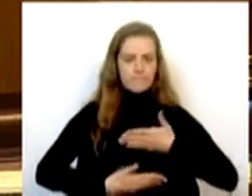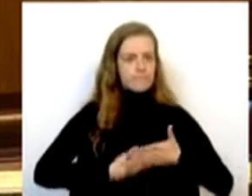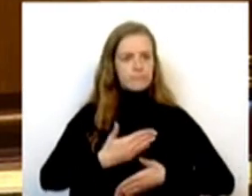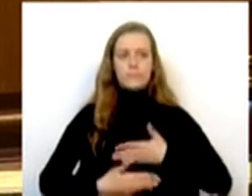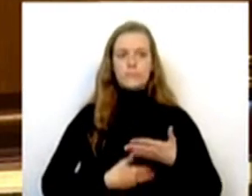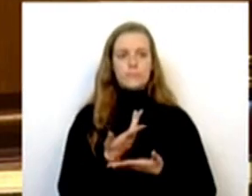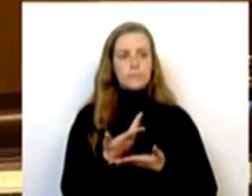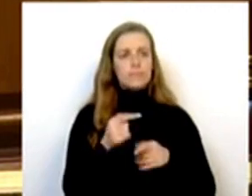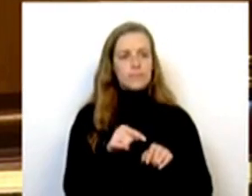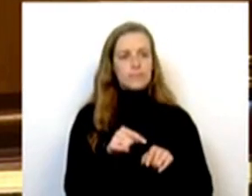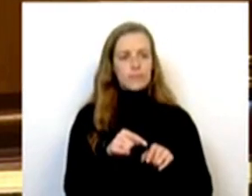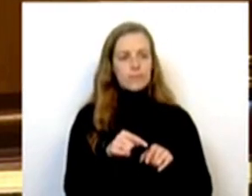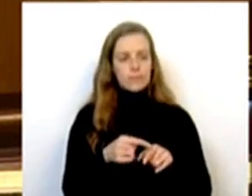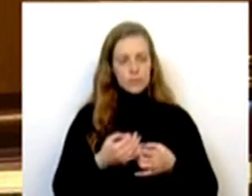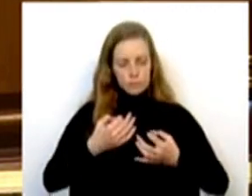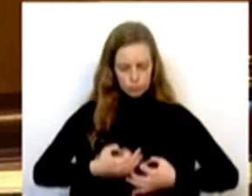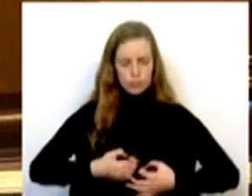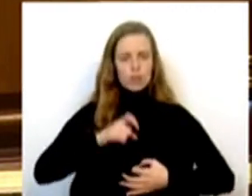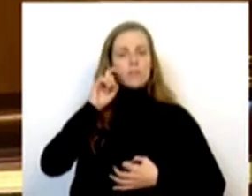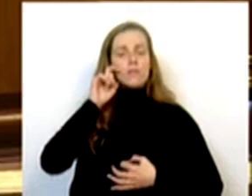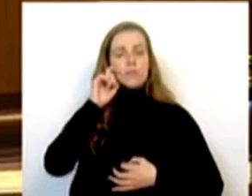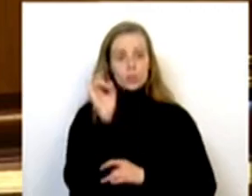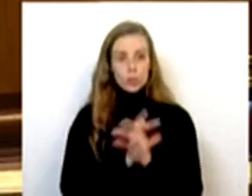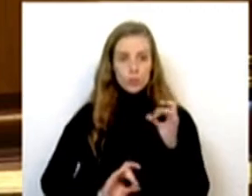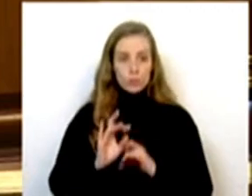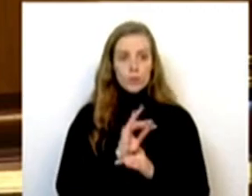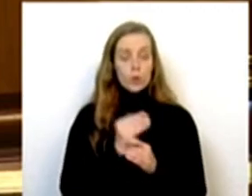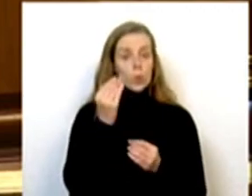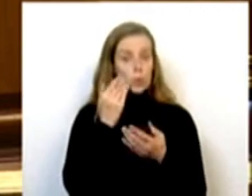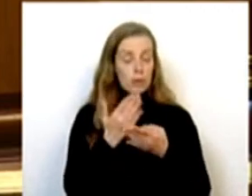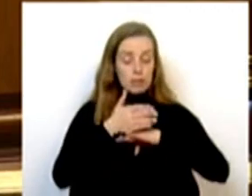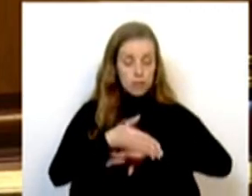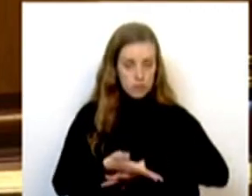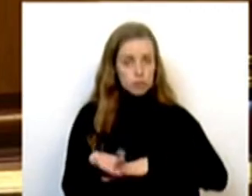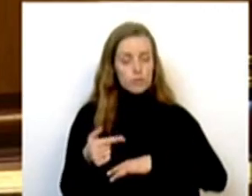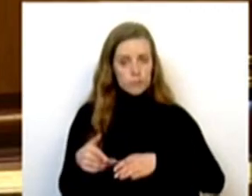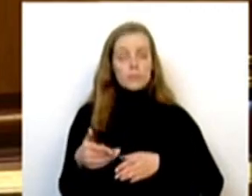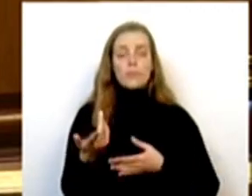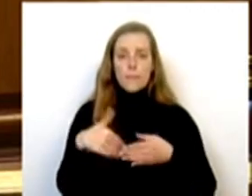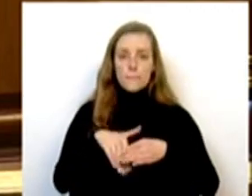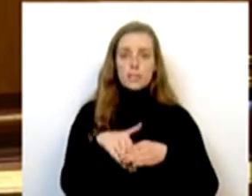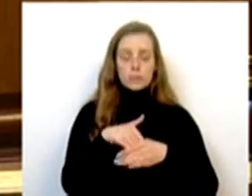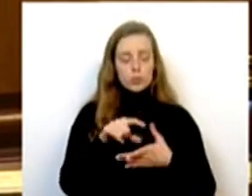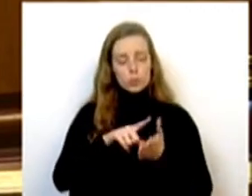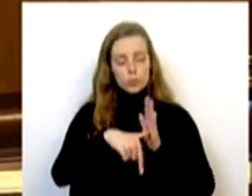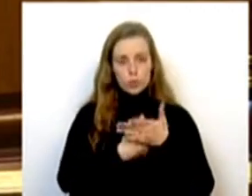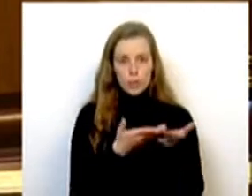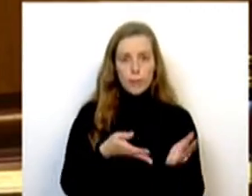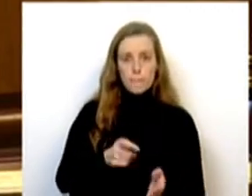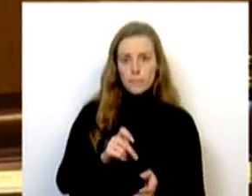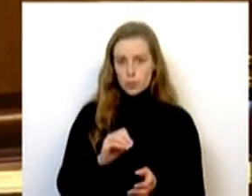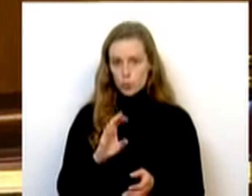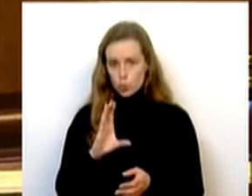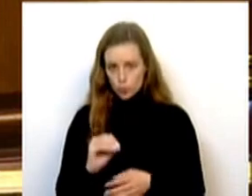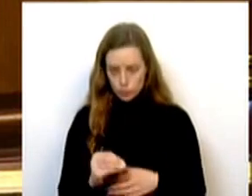construção, de afirmação da defesa europeia, através da participação designadamente nestes projetos PESCO, e